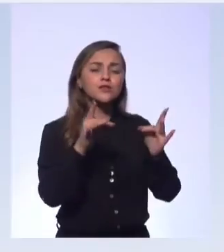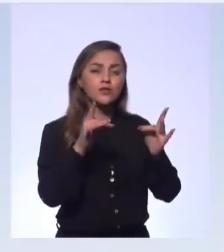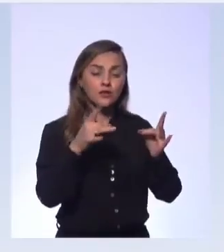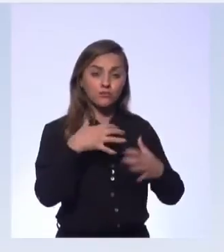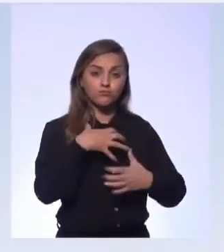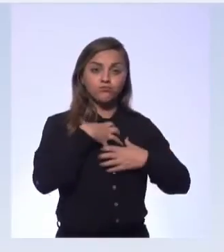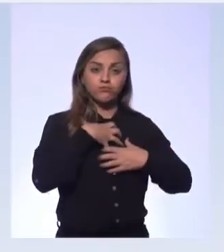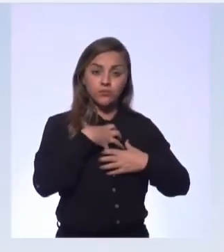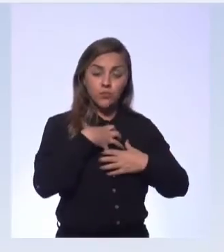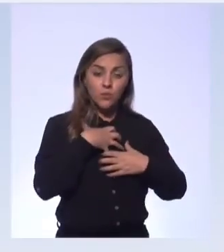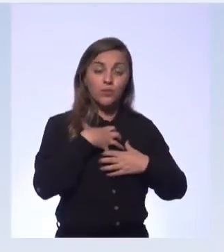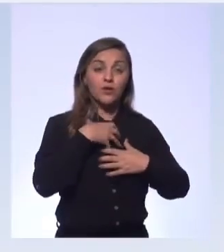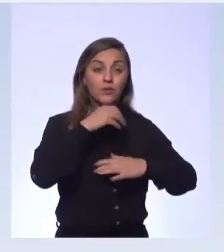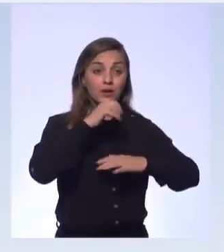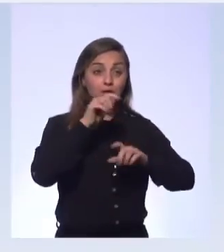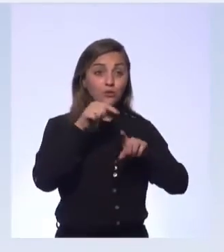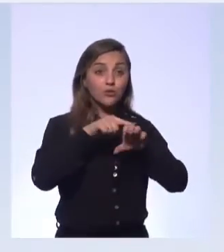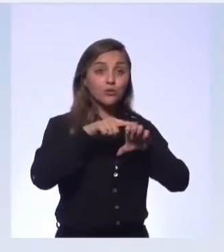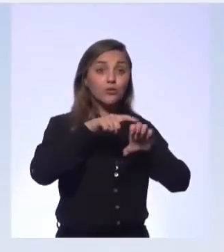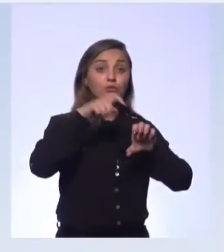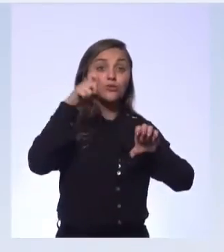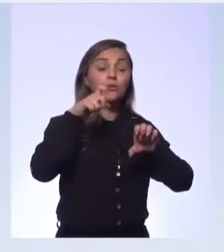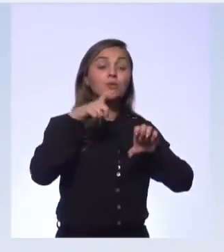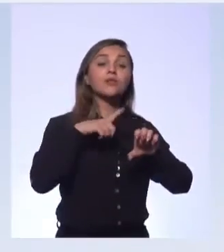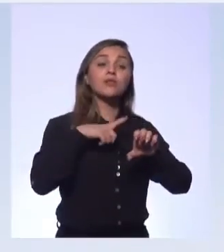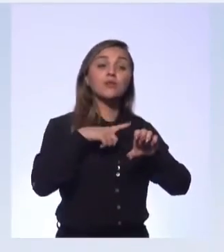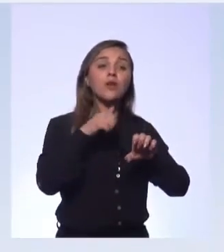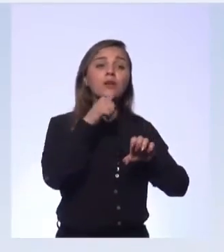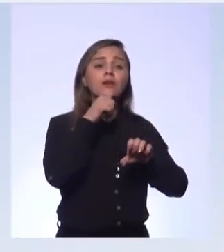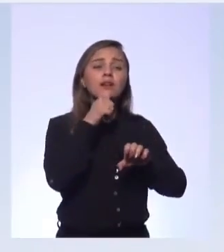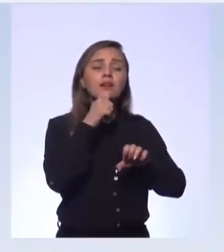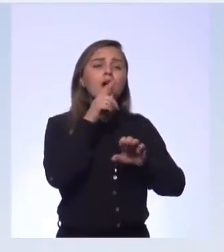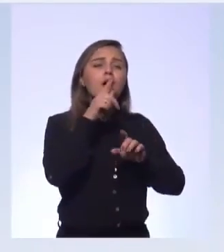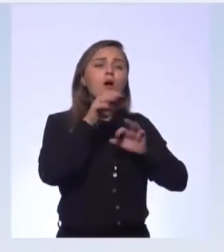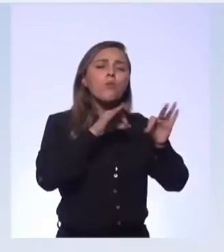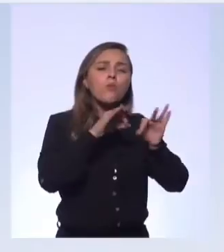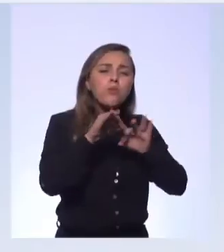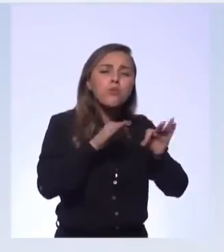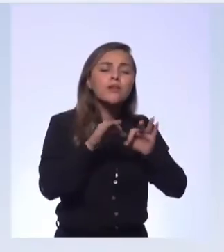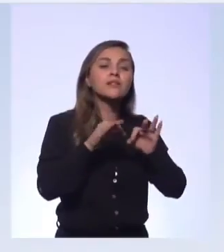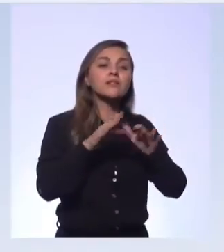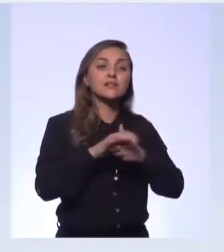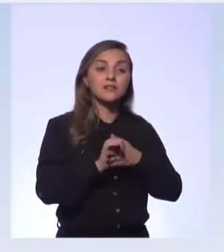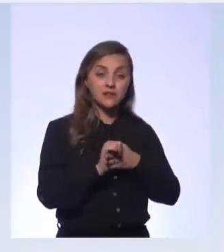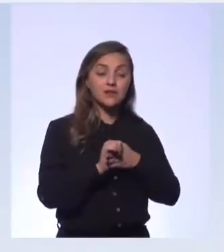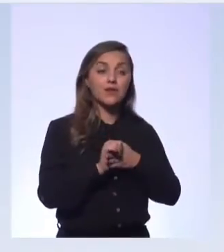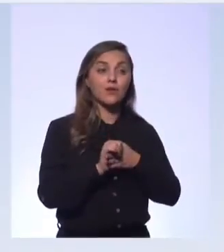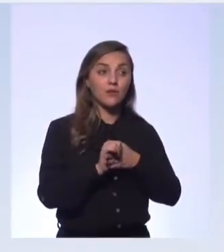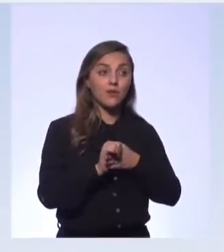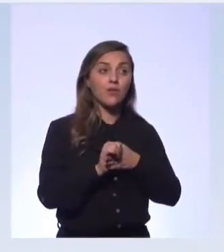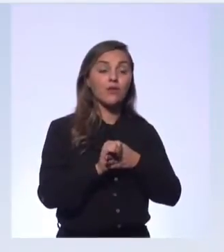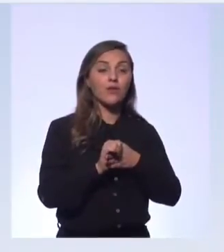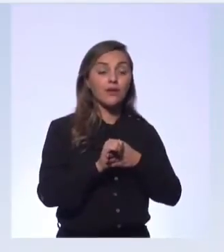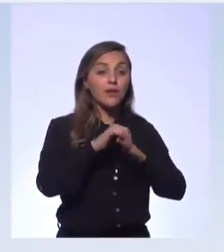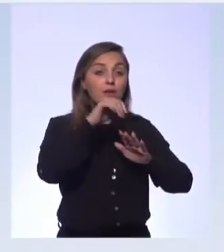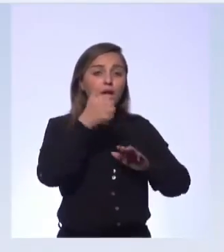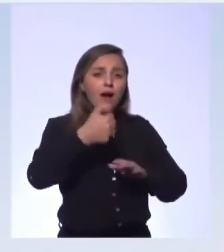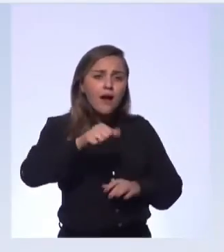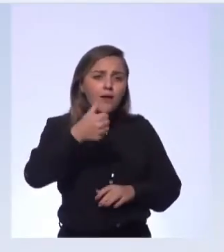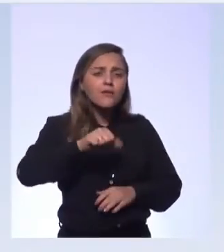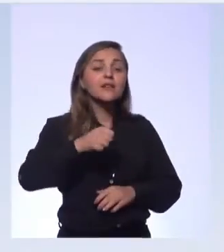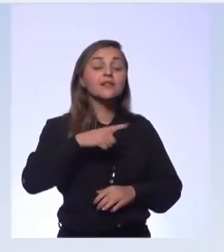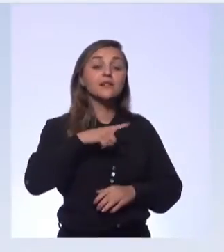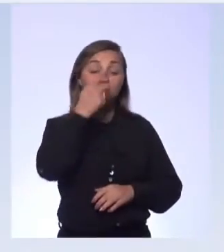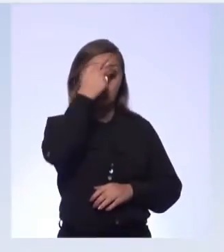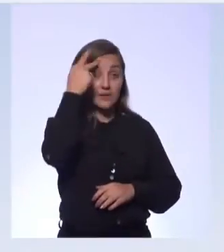estabelecimento de metas, busca de informação, planejamento e monitoramento sistemático das suas ações. Ou seja,